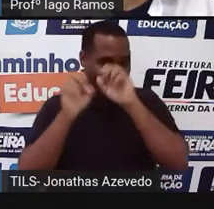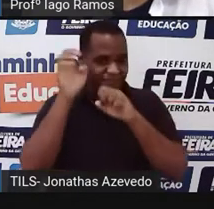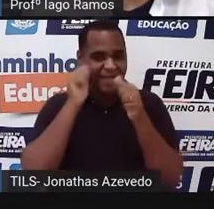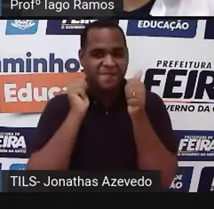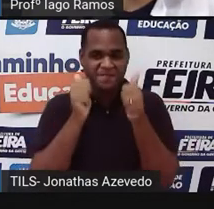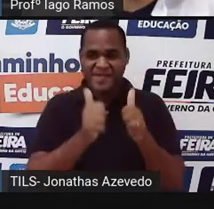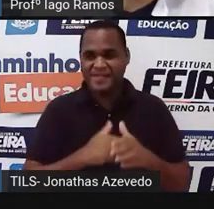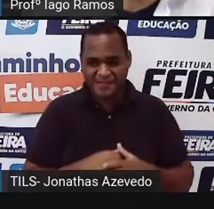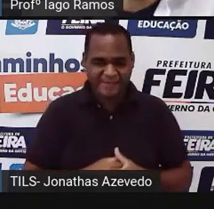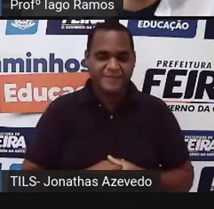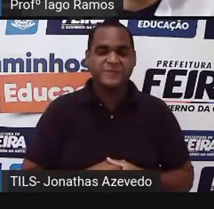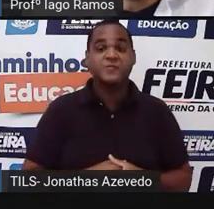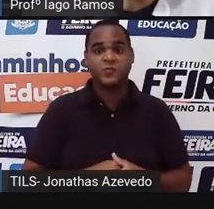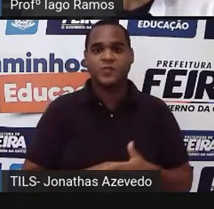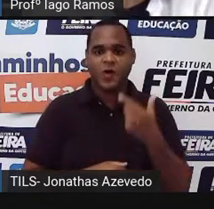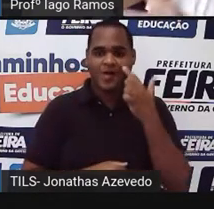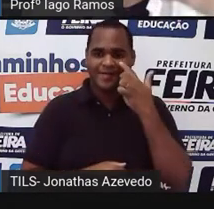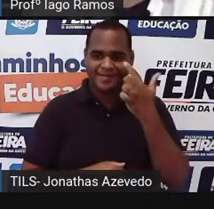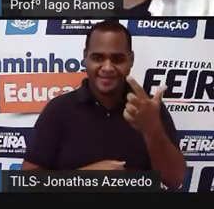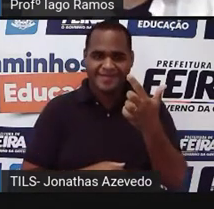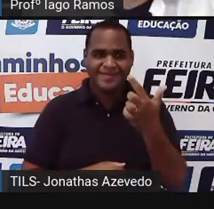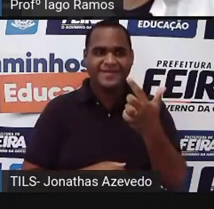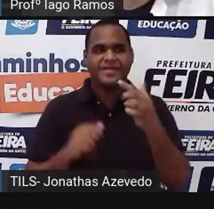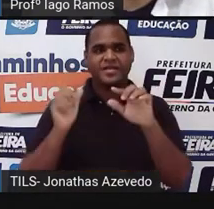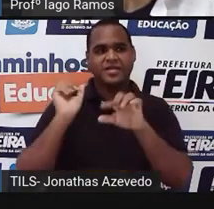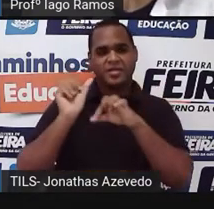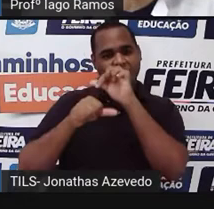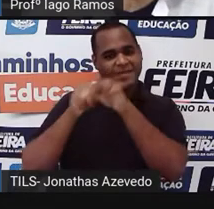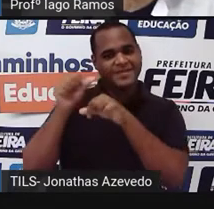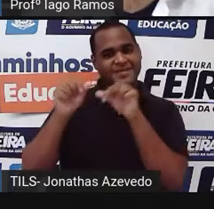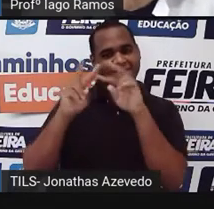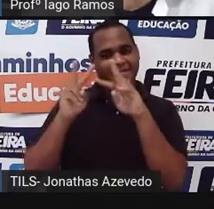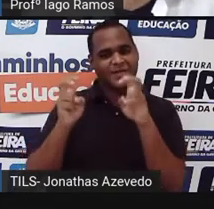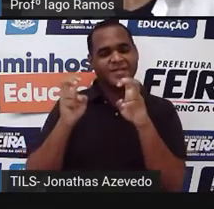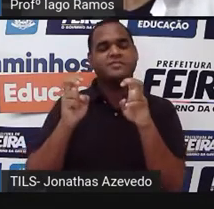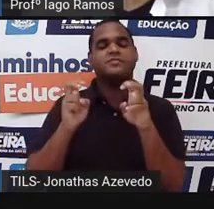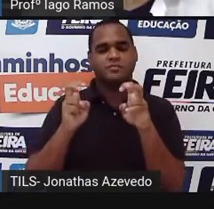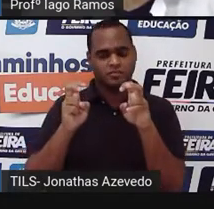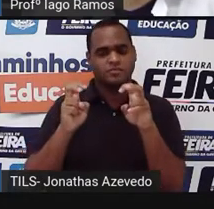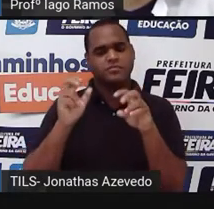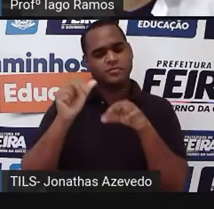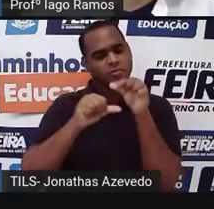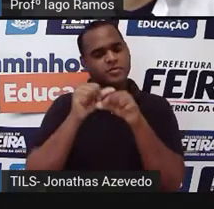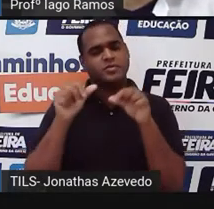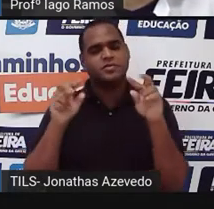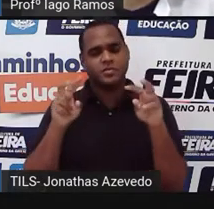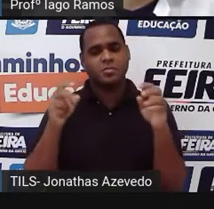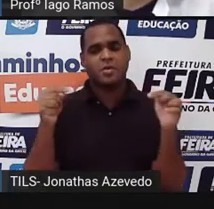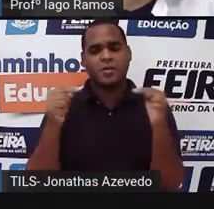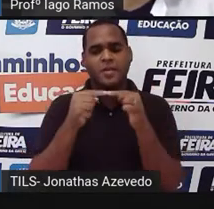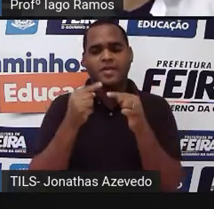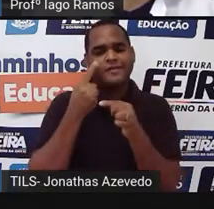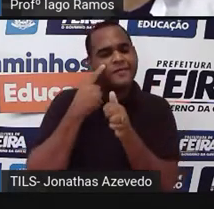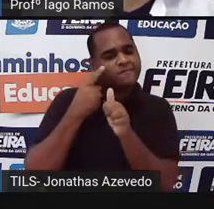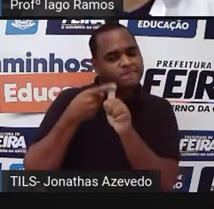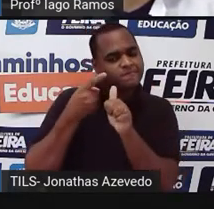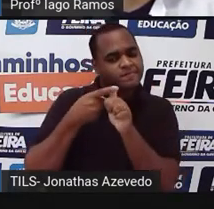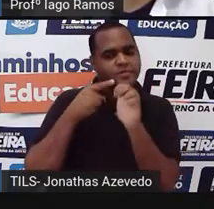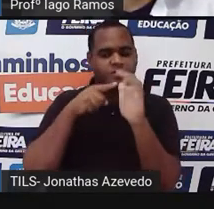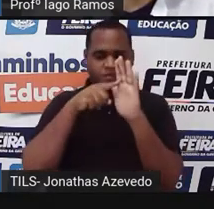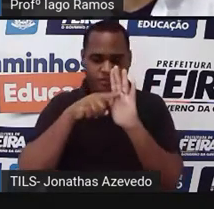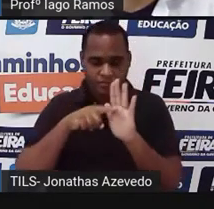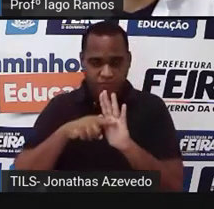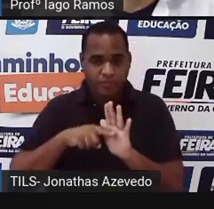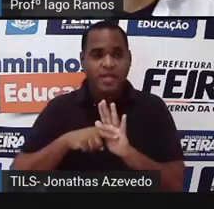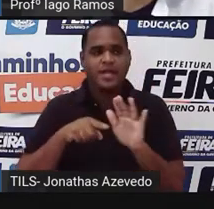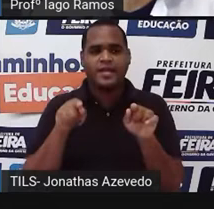Mas olha só, mudando agora de assunto, né? O que é que nós começamos a ver e o que a